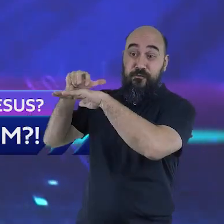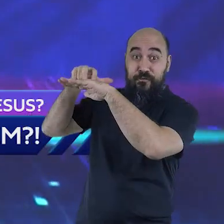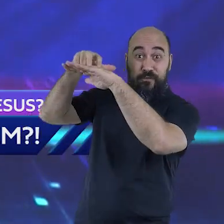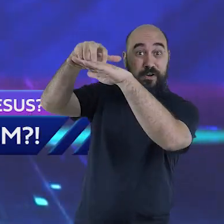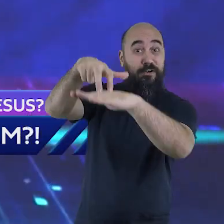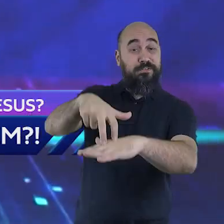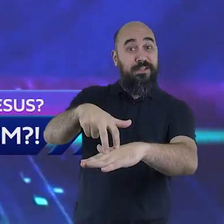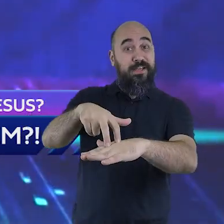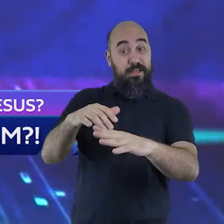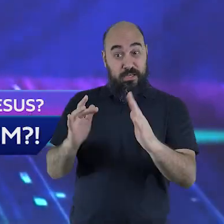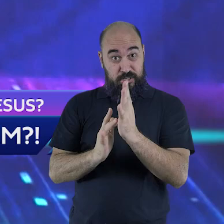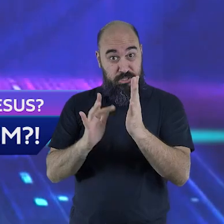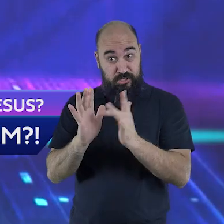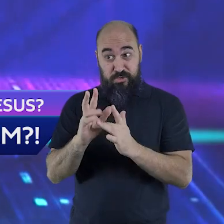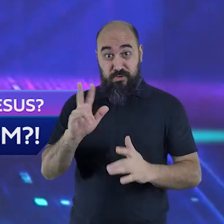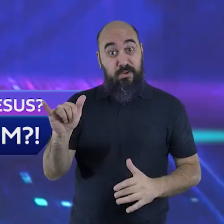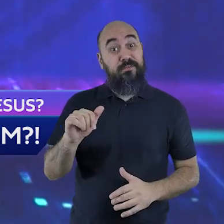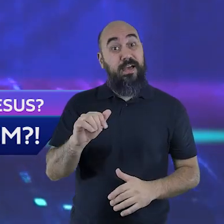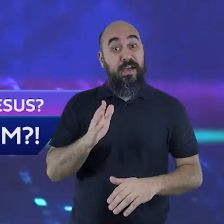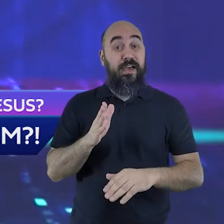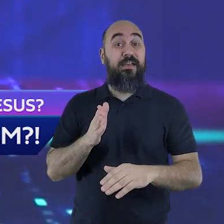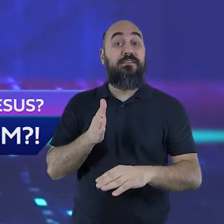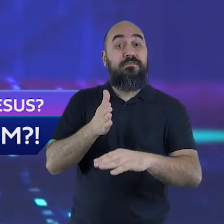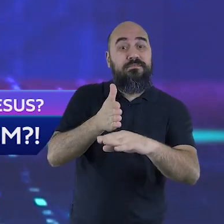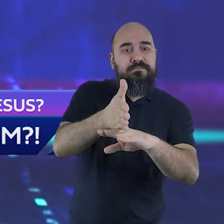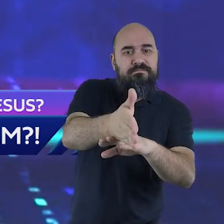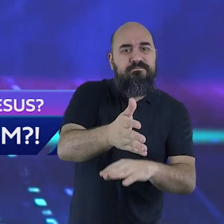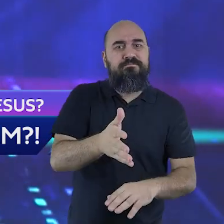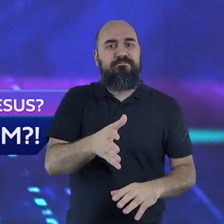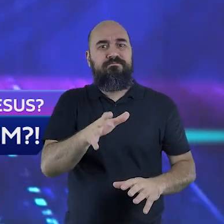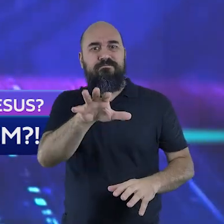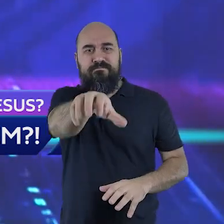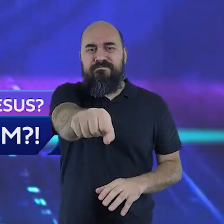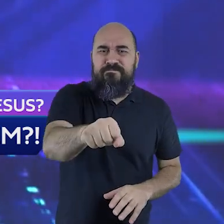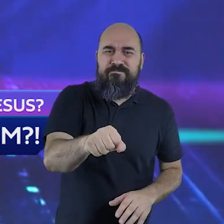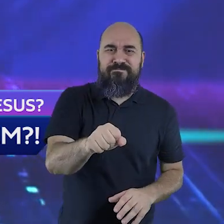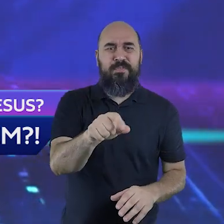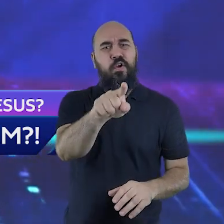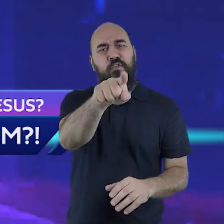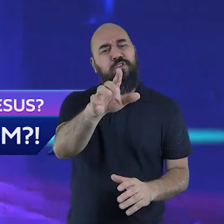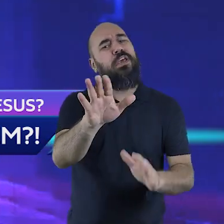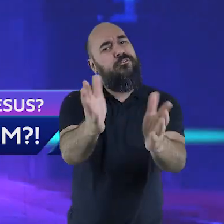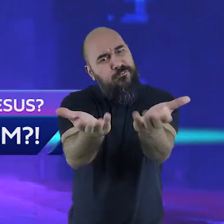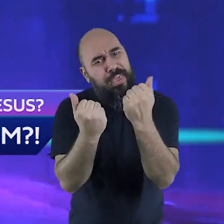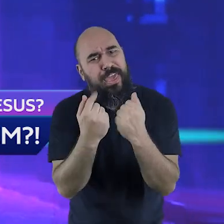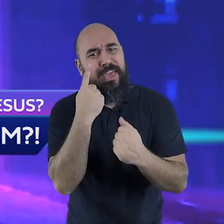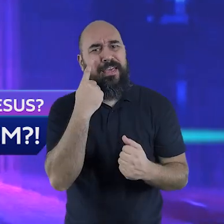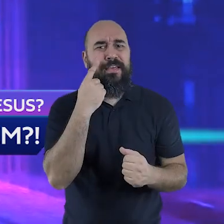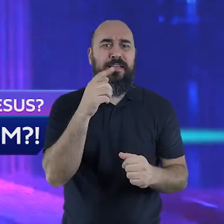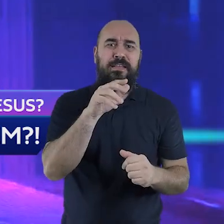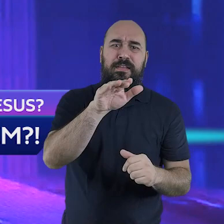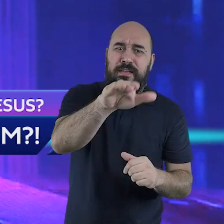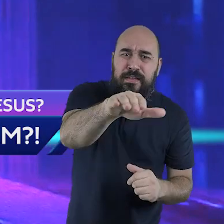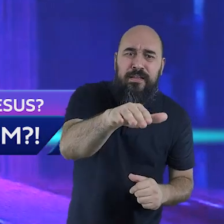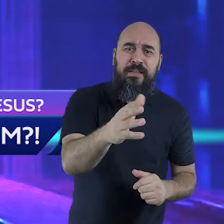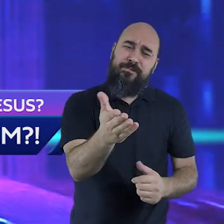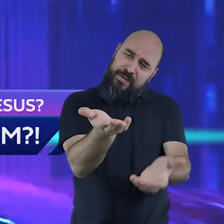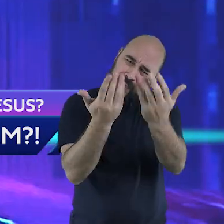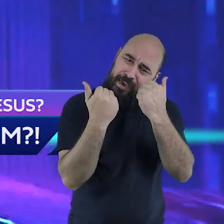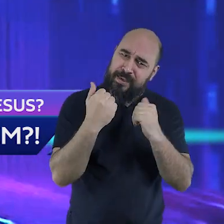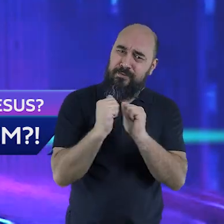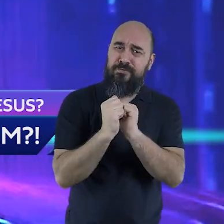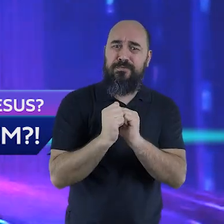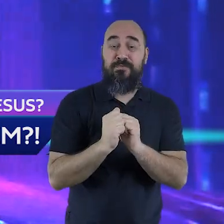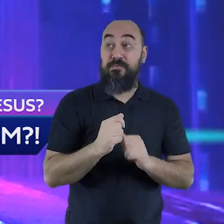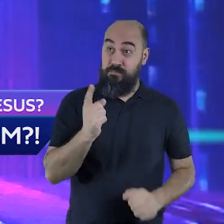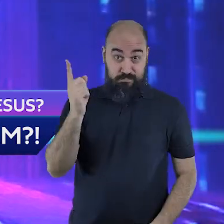Jesus que vai onde você está e nunca desistirá ele está nesse momento